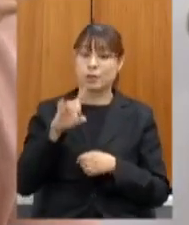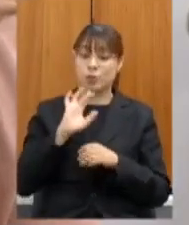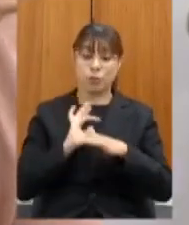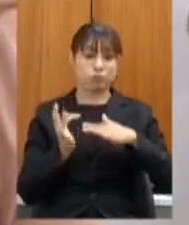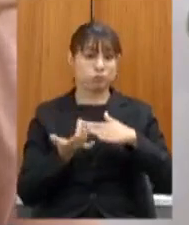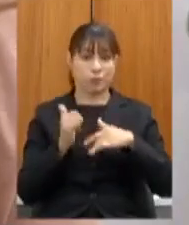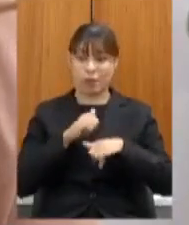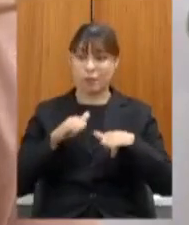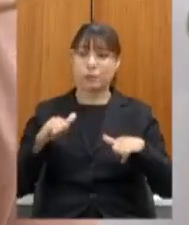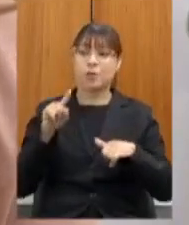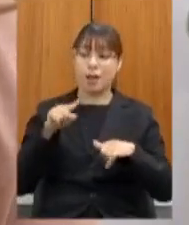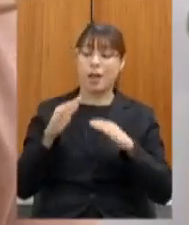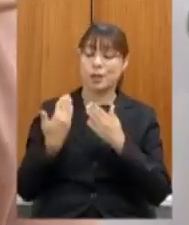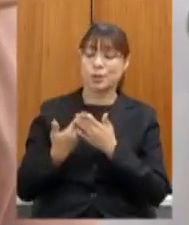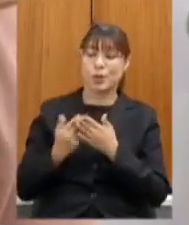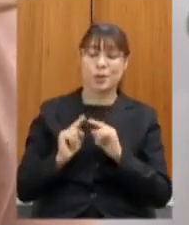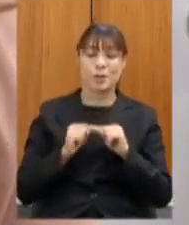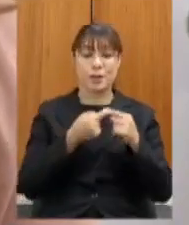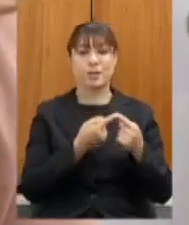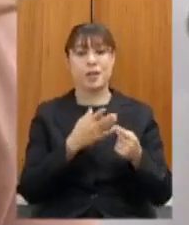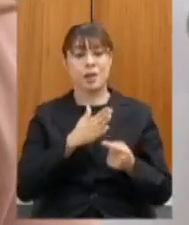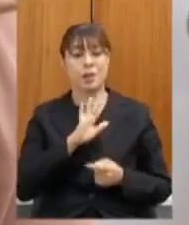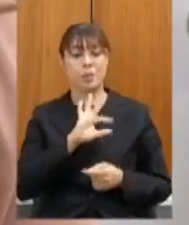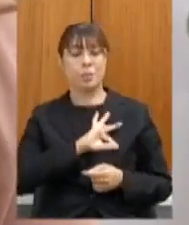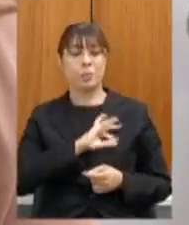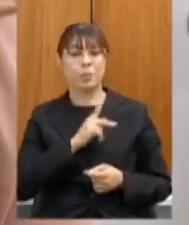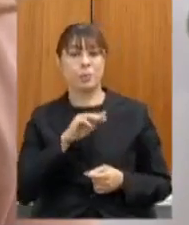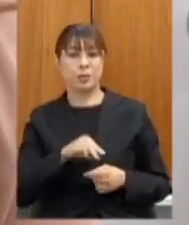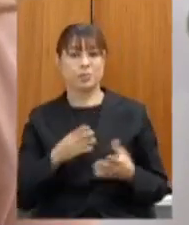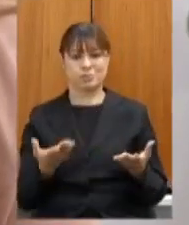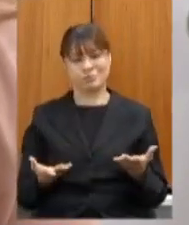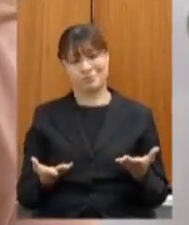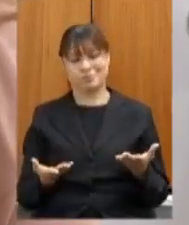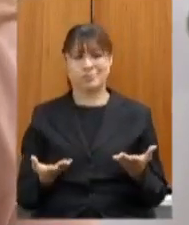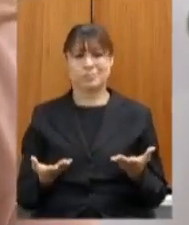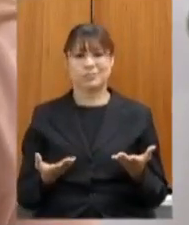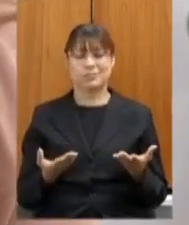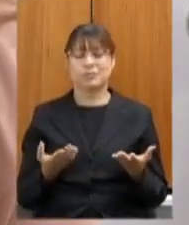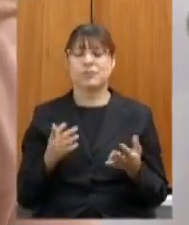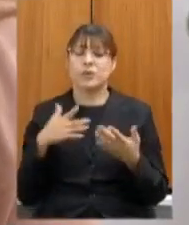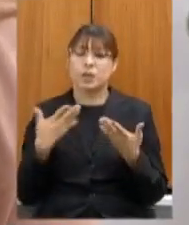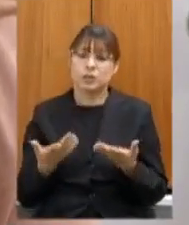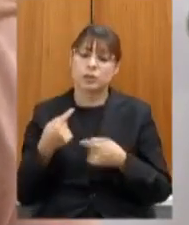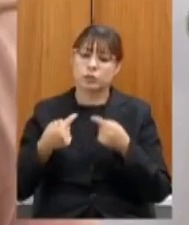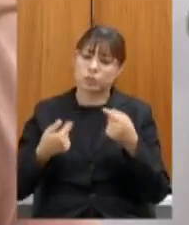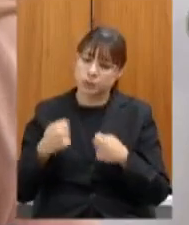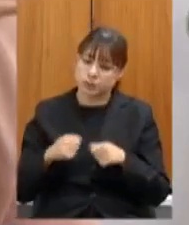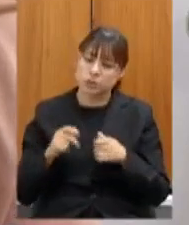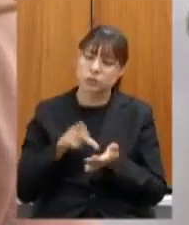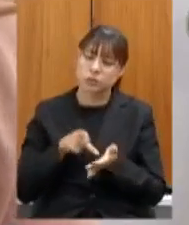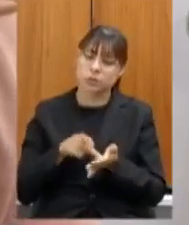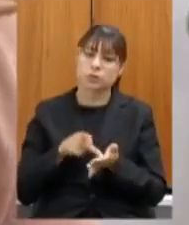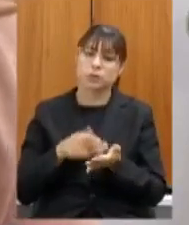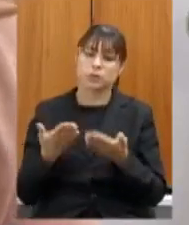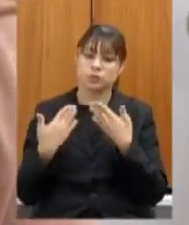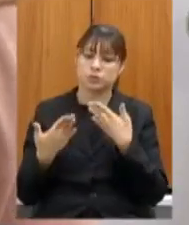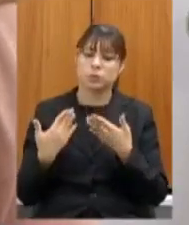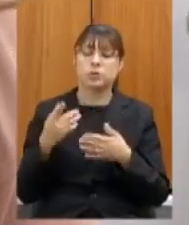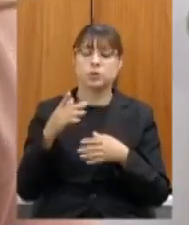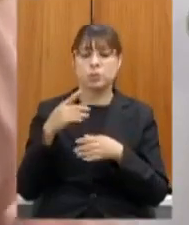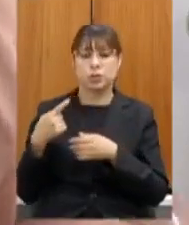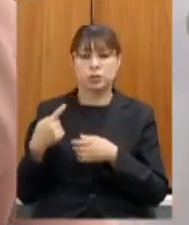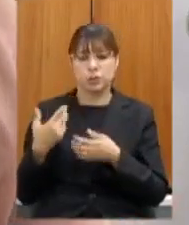reforçar a necessidade de processos democráticos de escuta a comunidade escolar porque os casos de municipalização